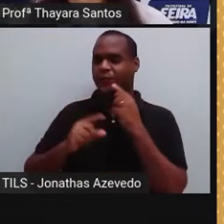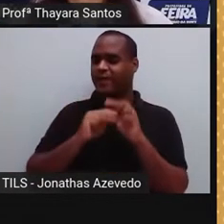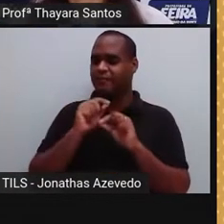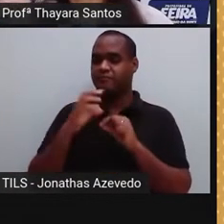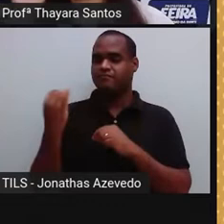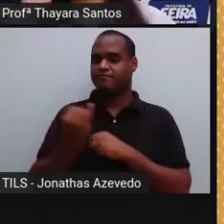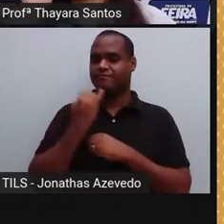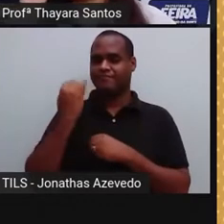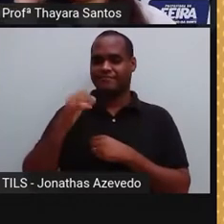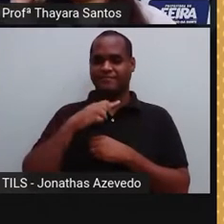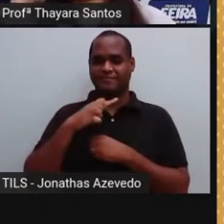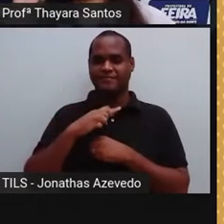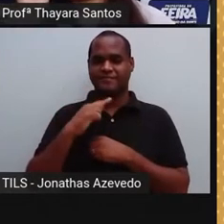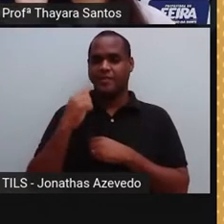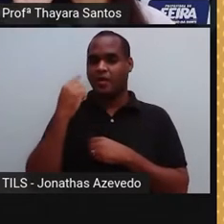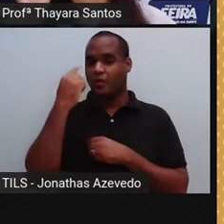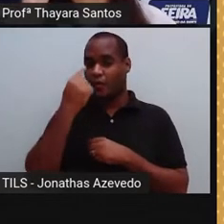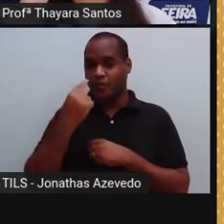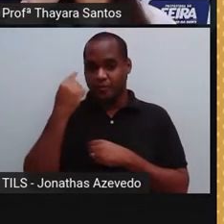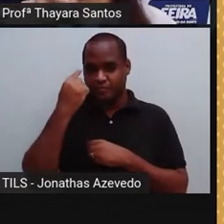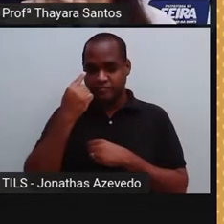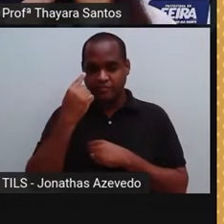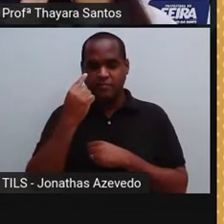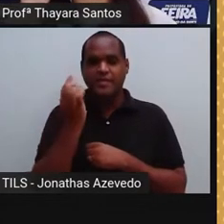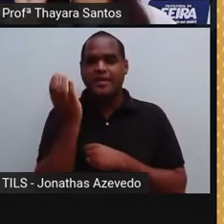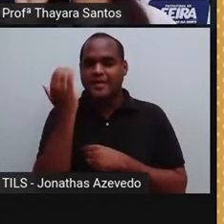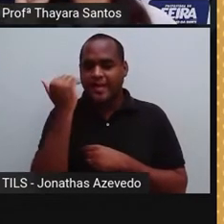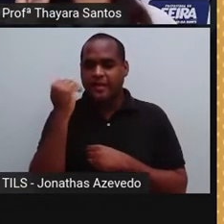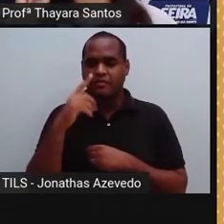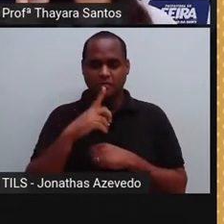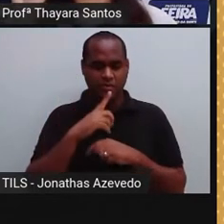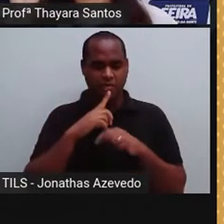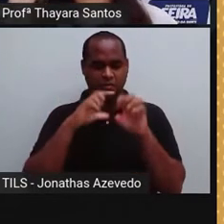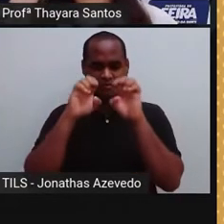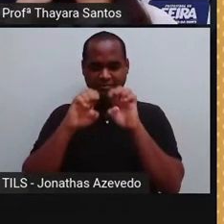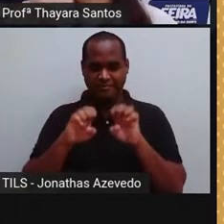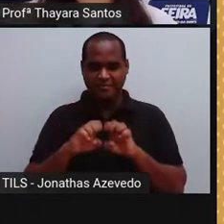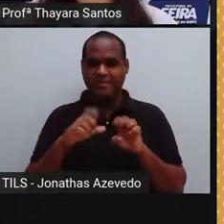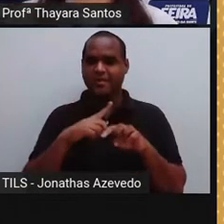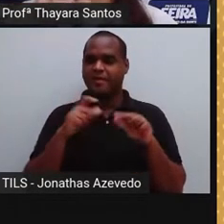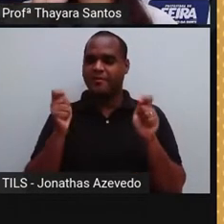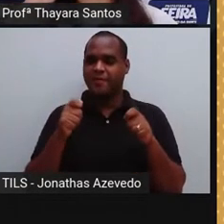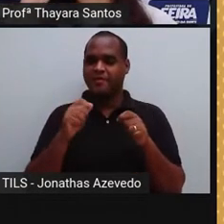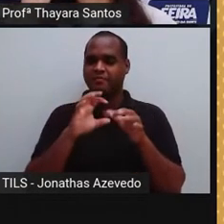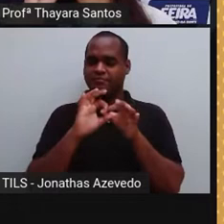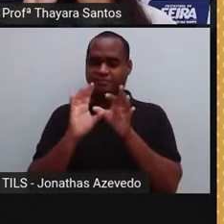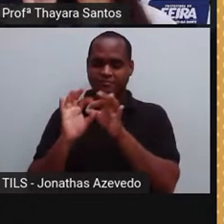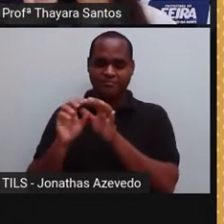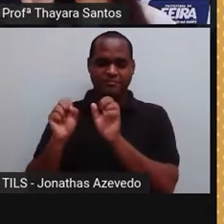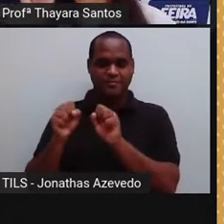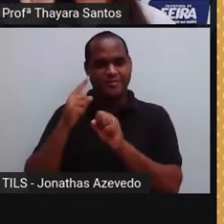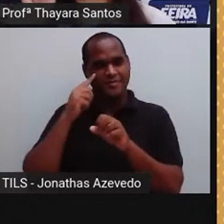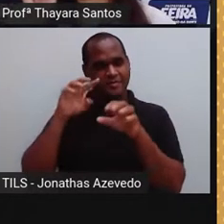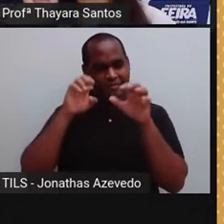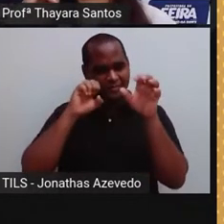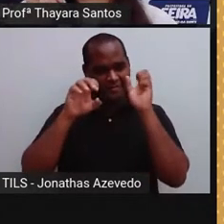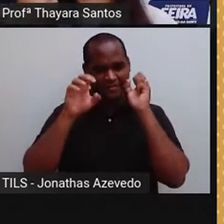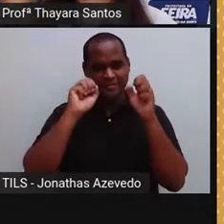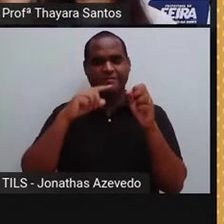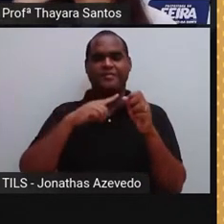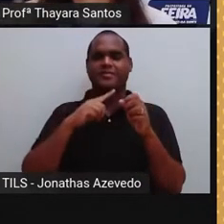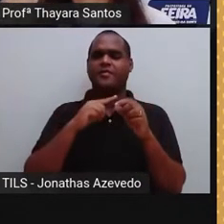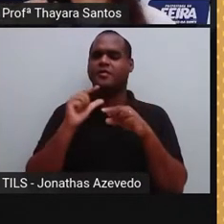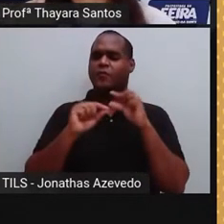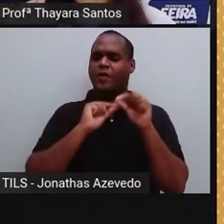uma coisa importante, o nosso globo ocular, ele tem algumas estruturas que permitem a captação desses estímulos.